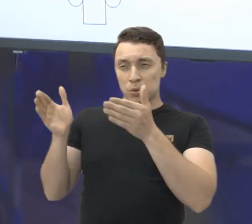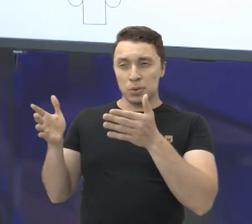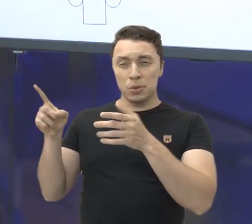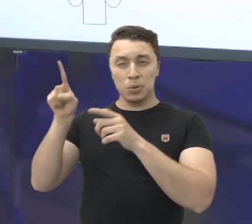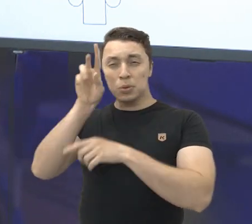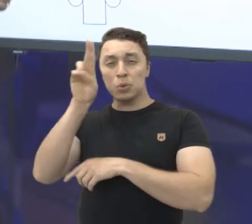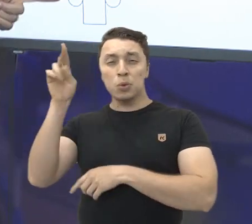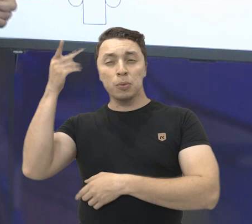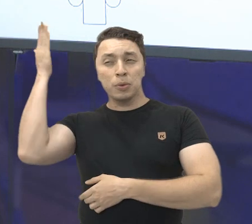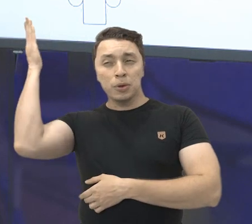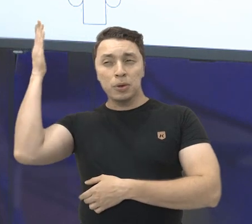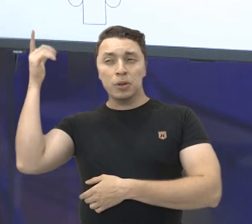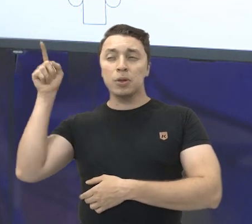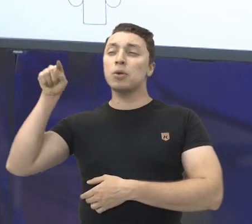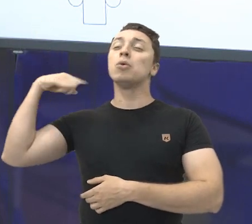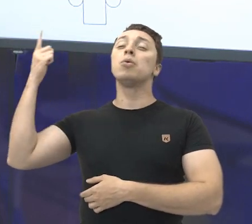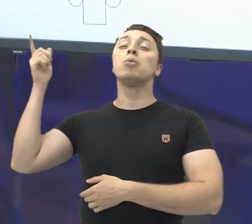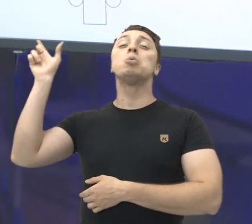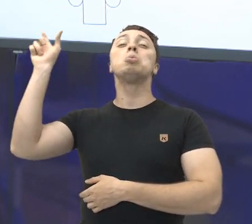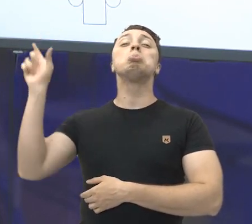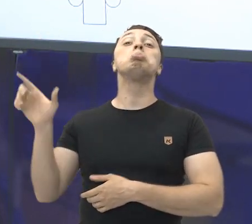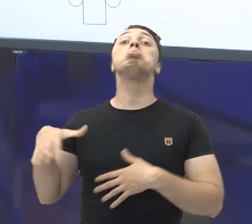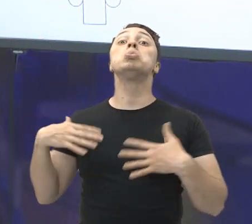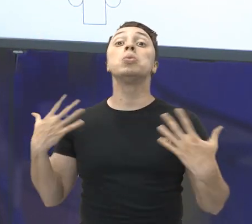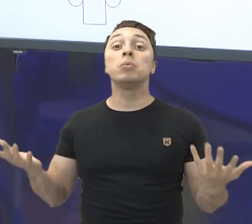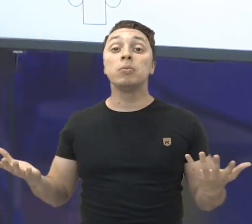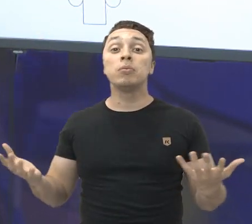planificação? Essa ou essa?